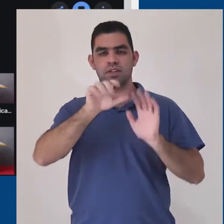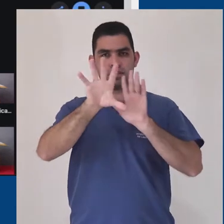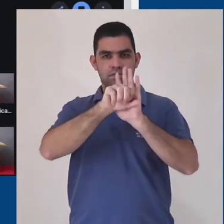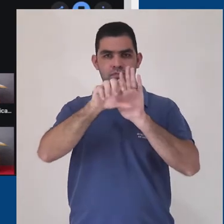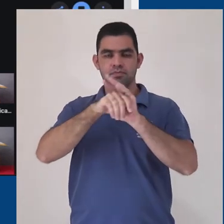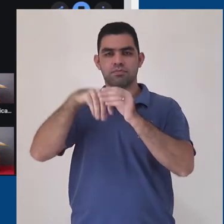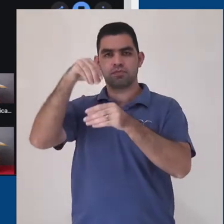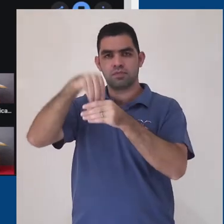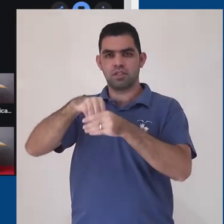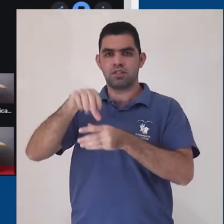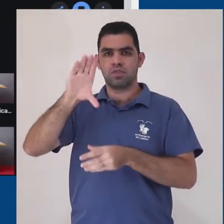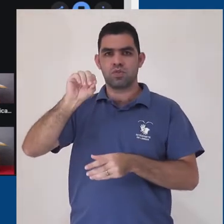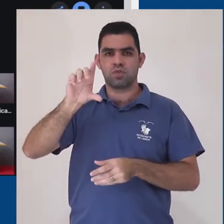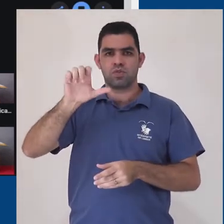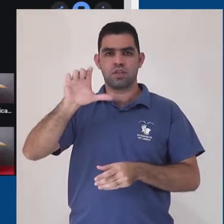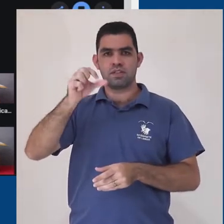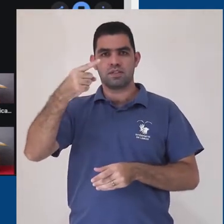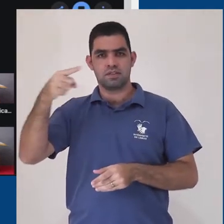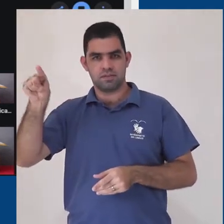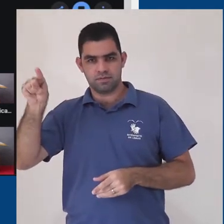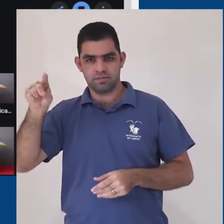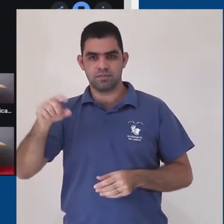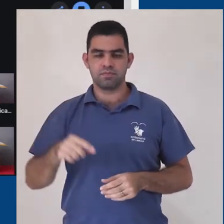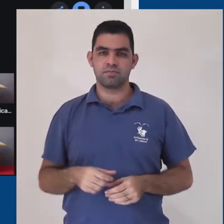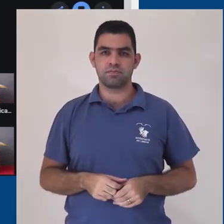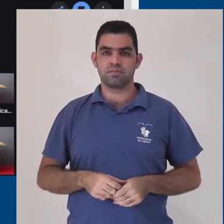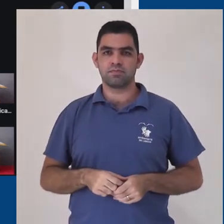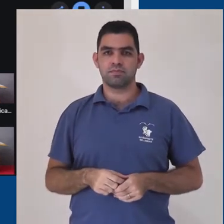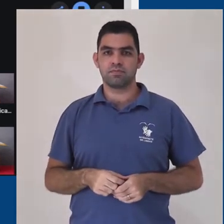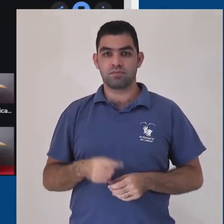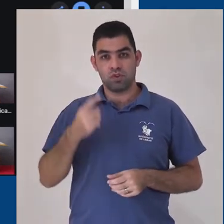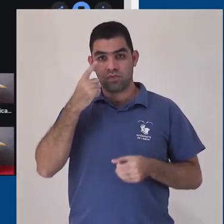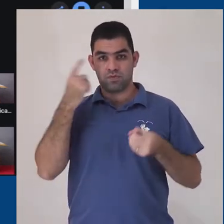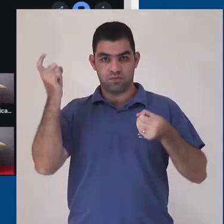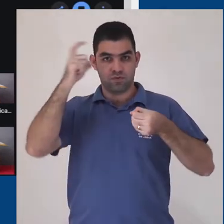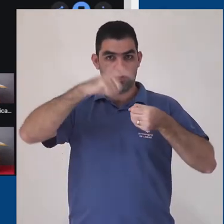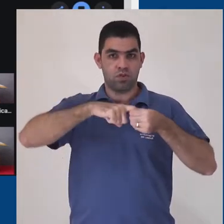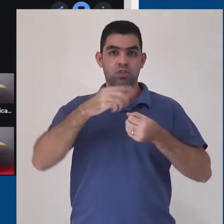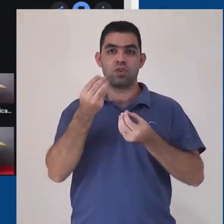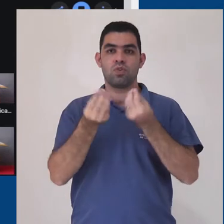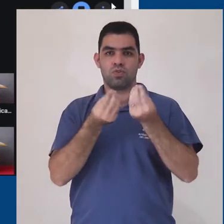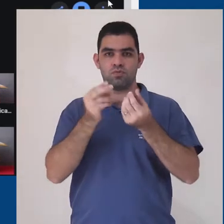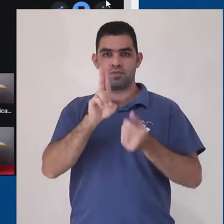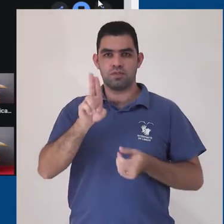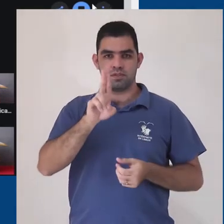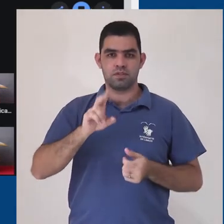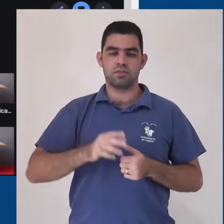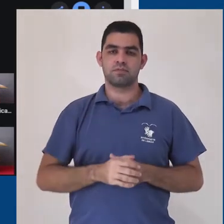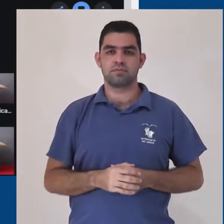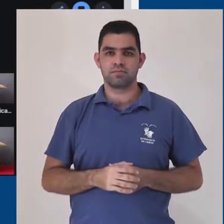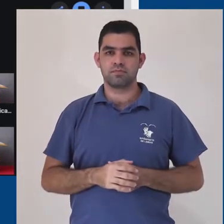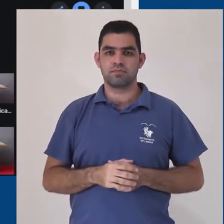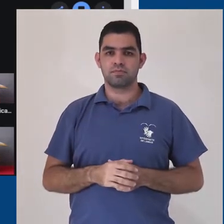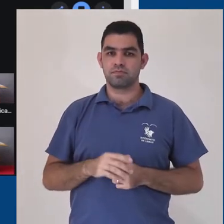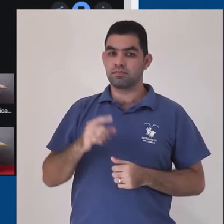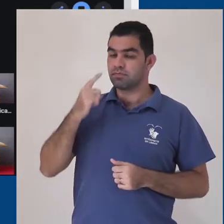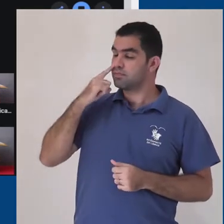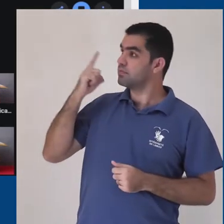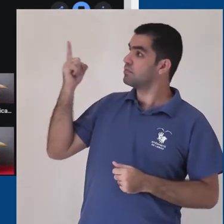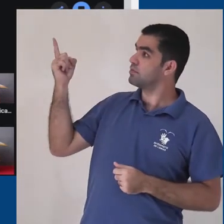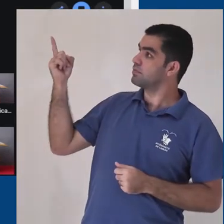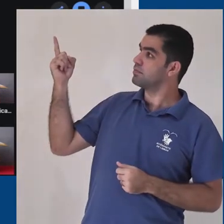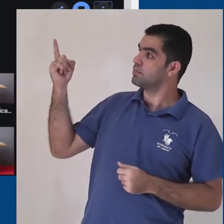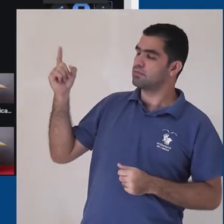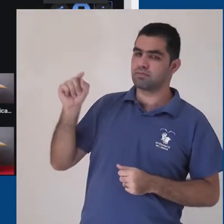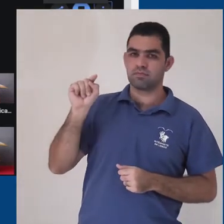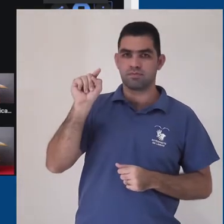coleções. Clicou, salvou. Vamos voltar no coleções para entender como utilizá-la. Este menu de três pontinhos também